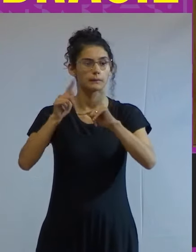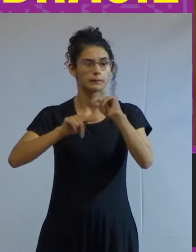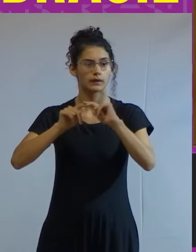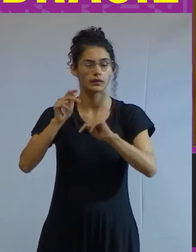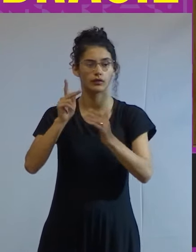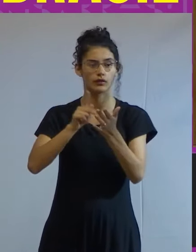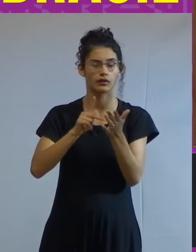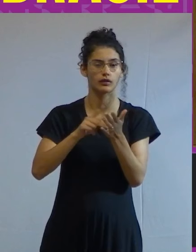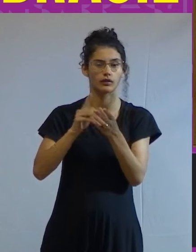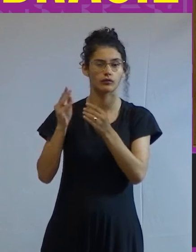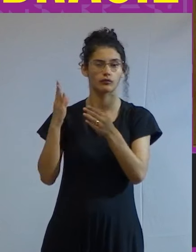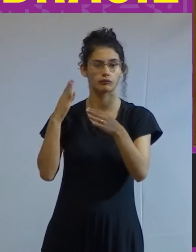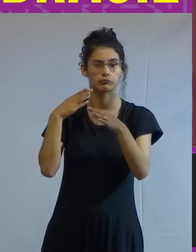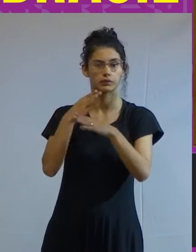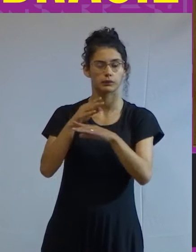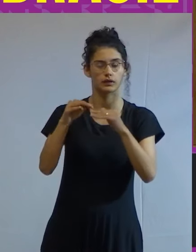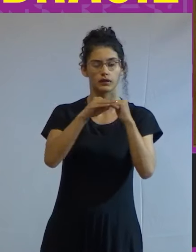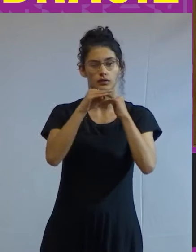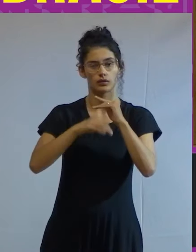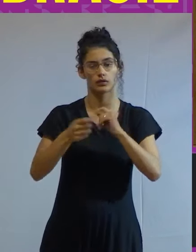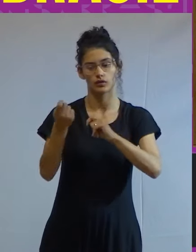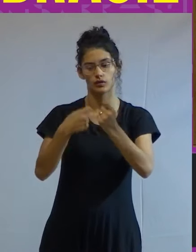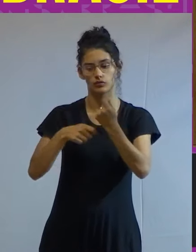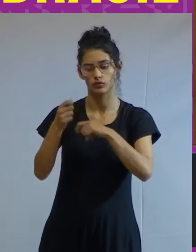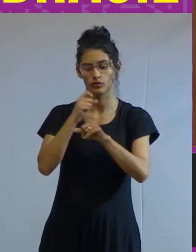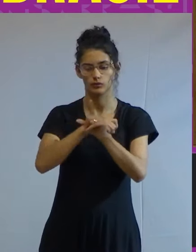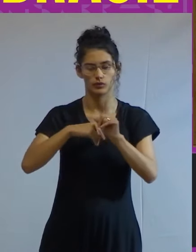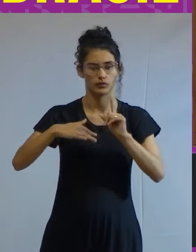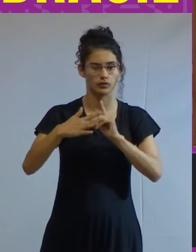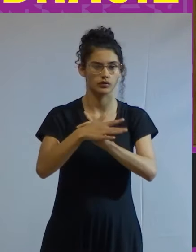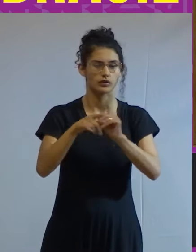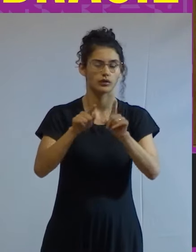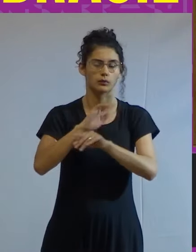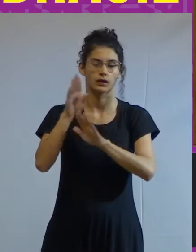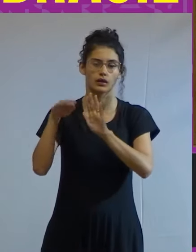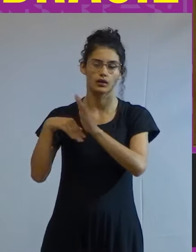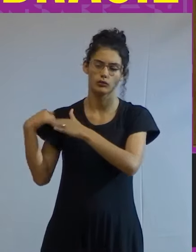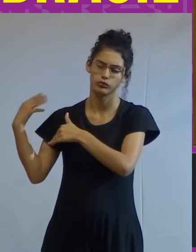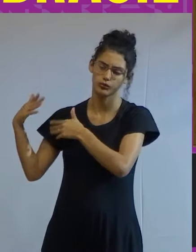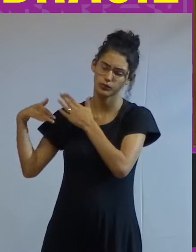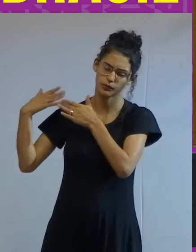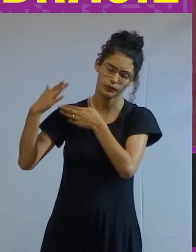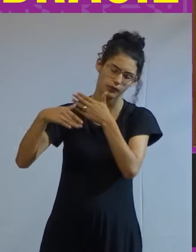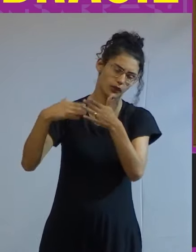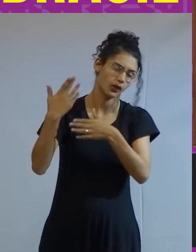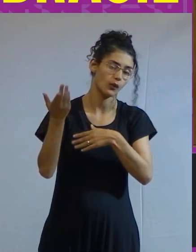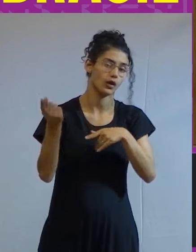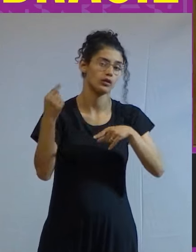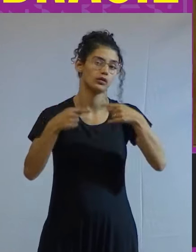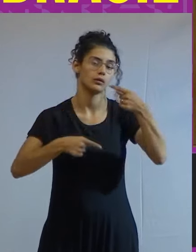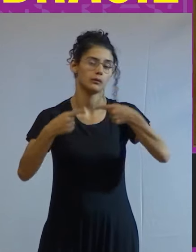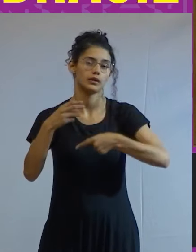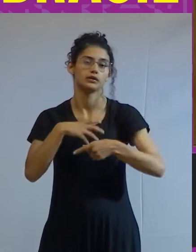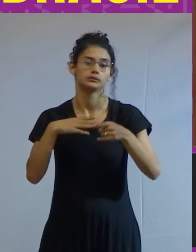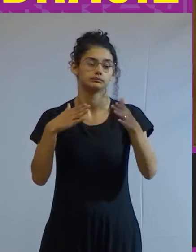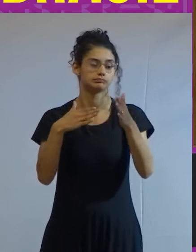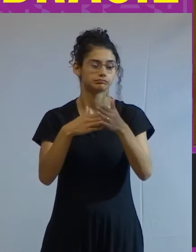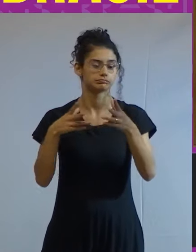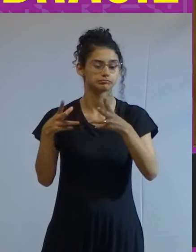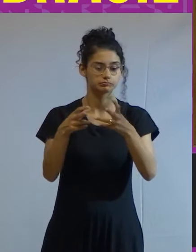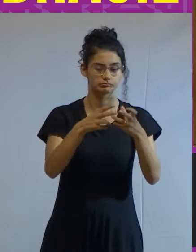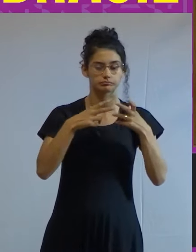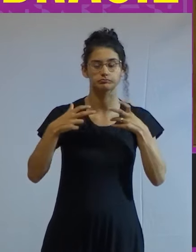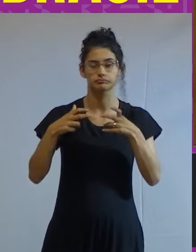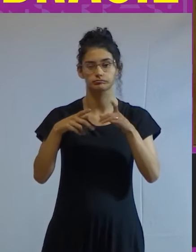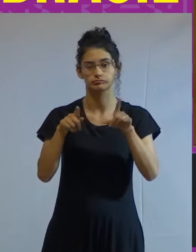reais de enfrentamento à desigualdade econômica e social até os últimos anos quando o debate em torno dos limites fiscais do